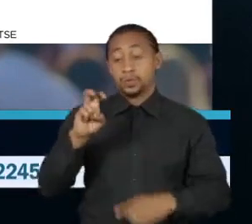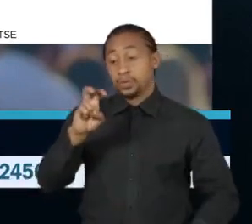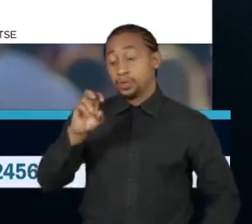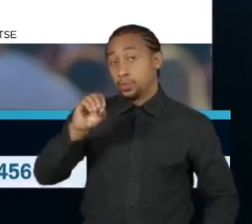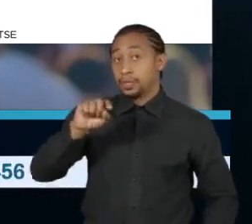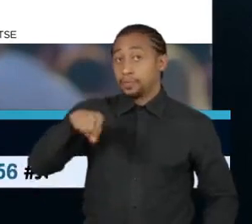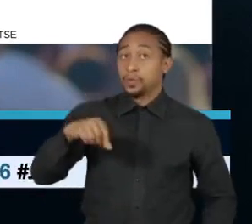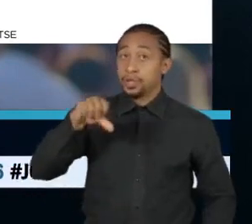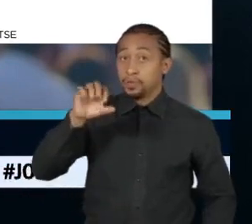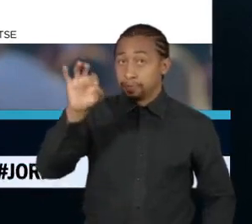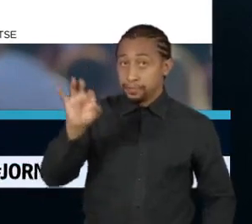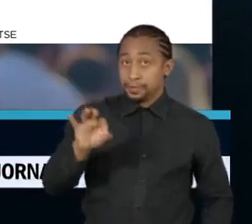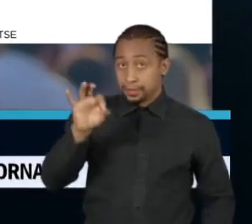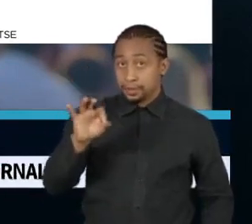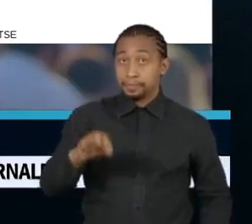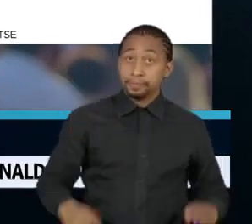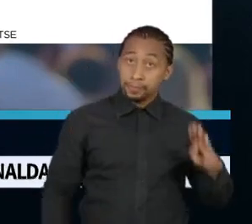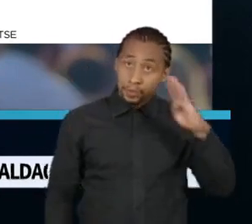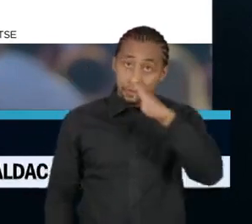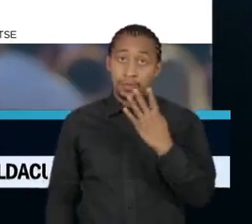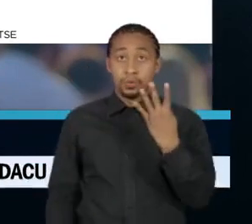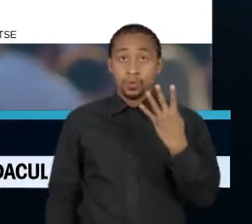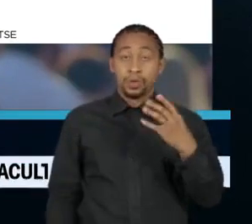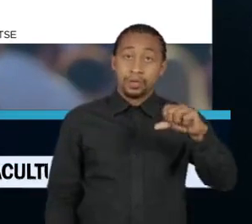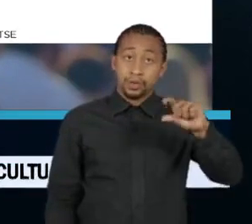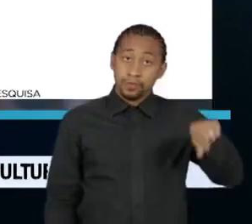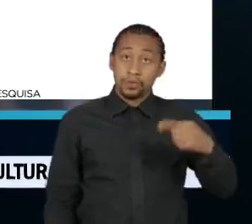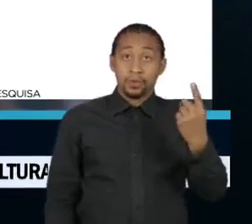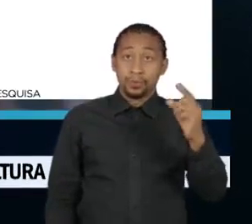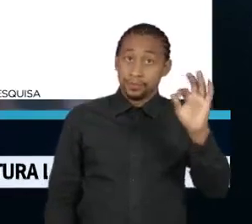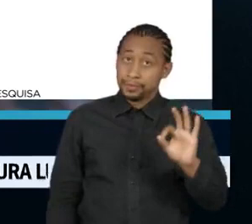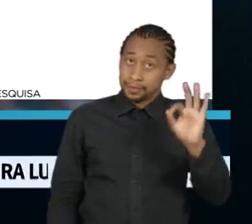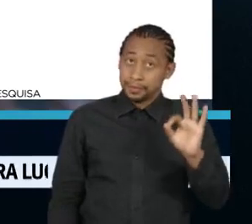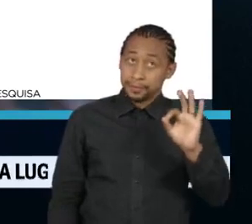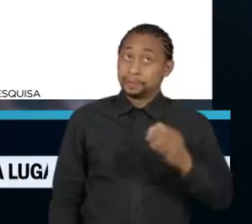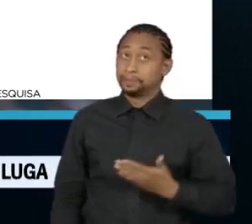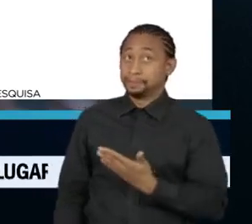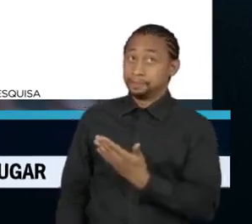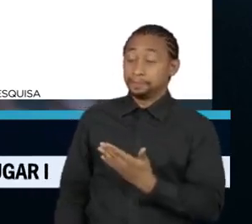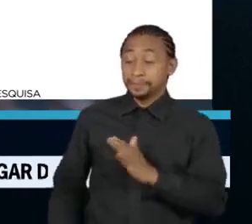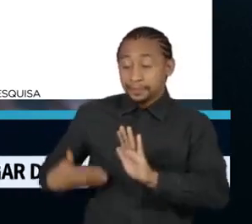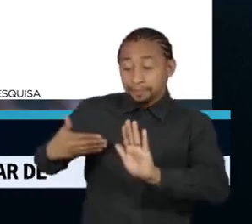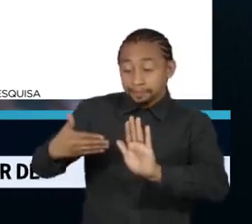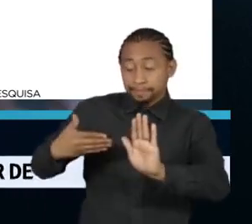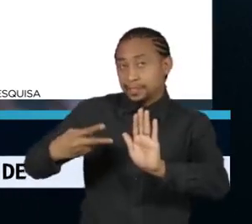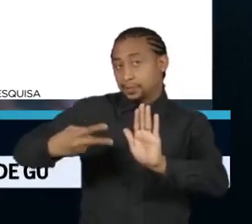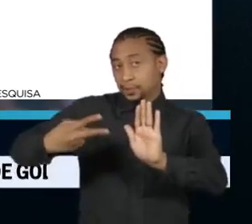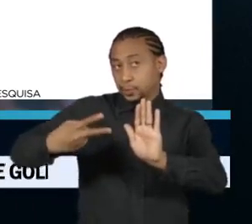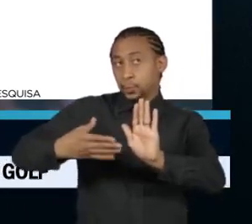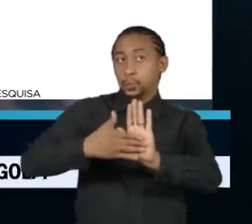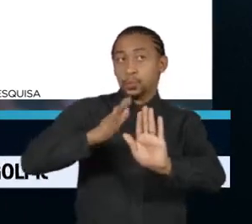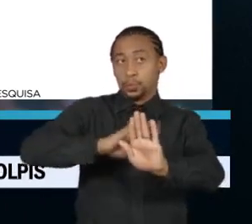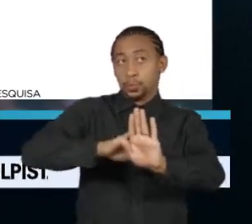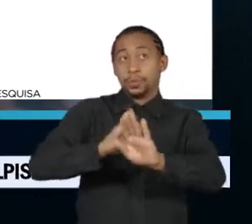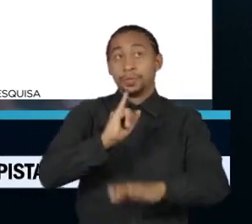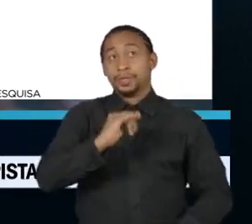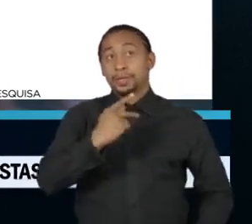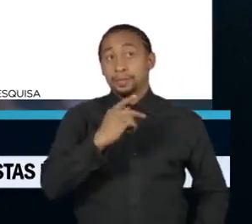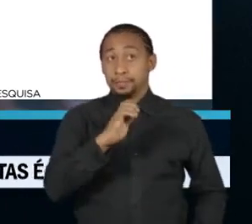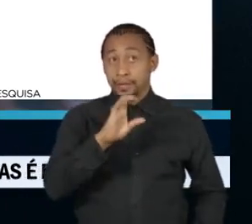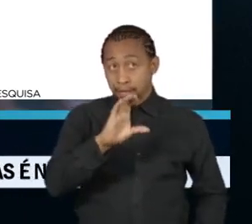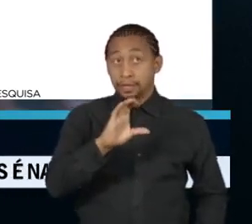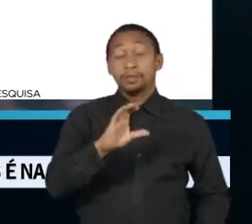dos votos válidos contra 49,1% de Bolsonaro. Nas vésperas do segundo turno, o IPEC indicou a